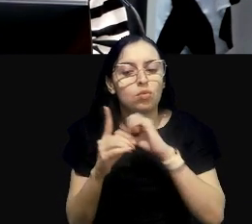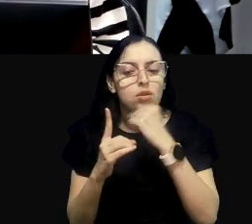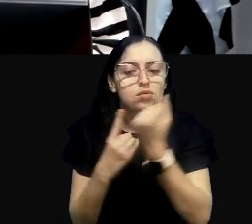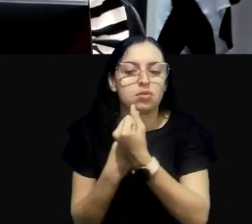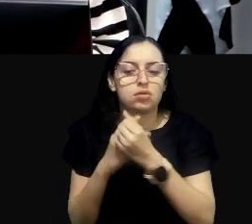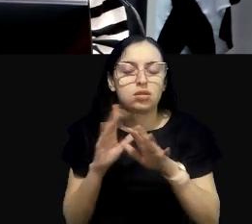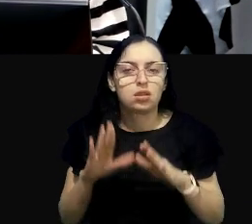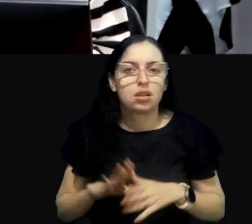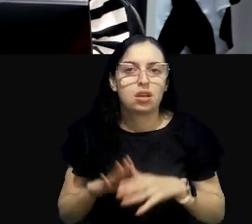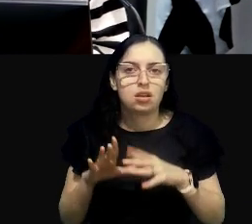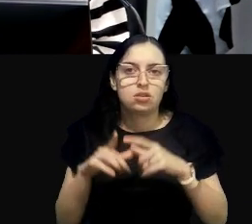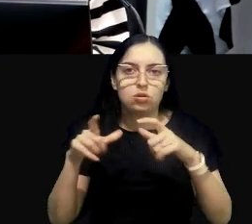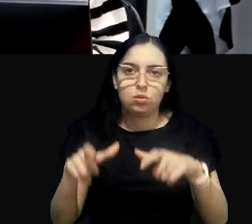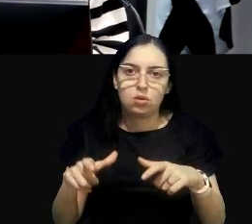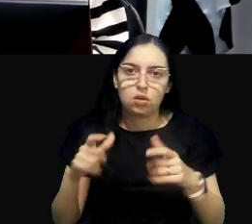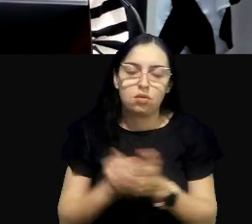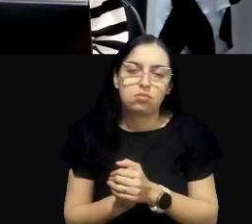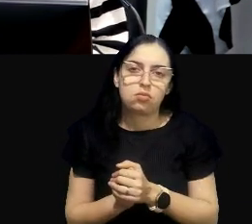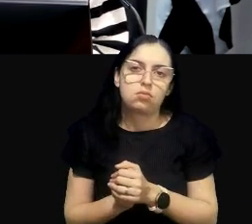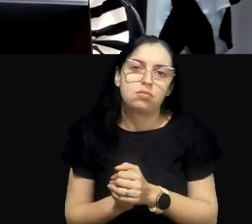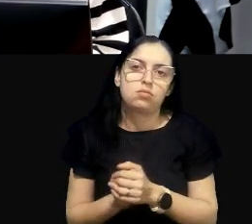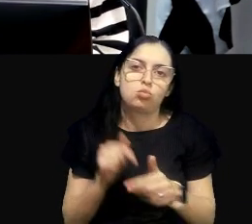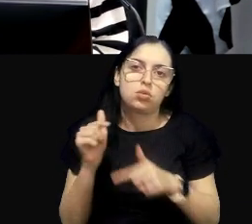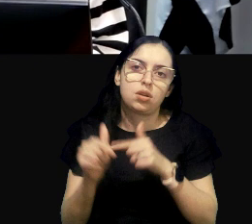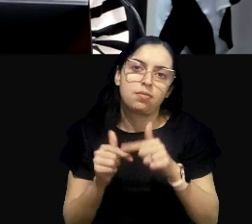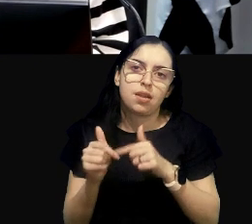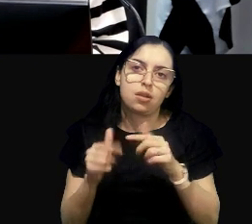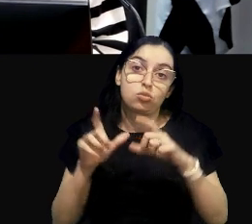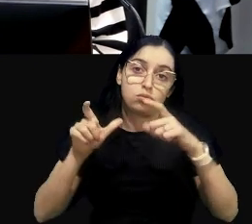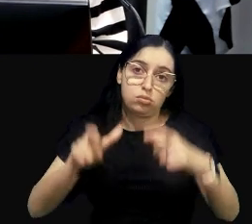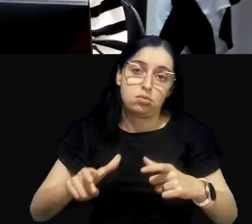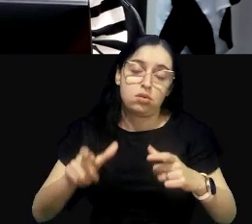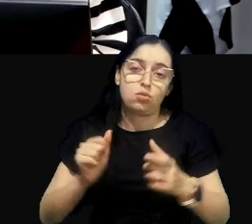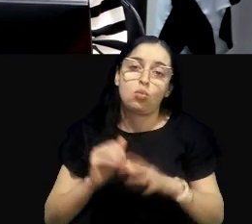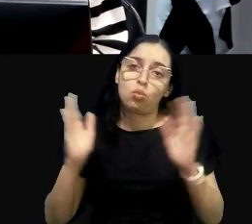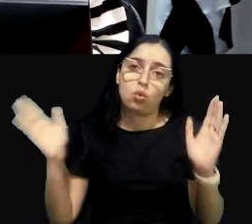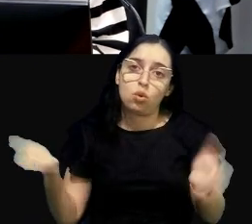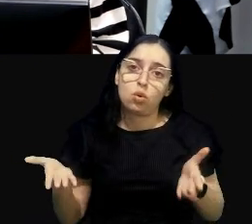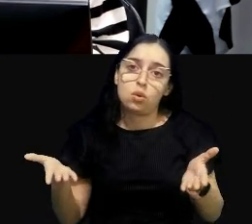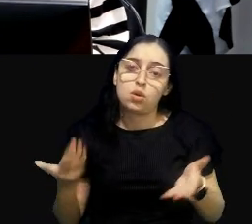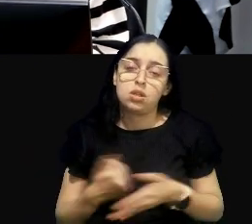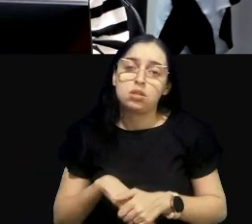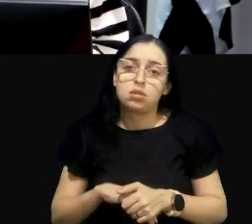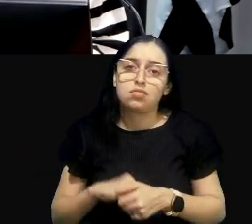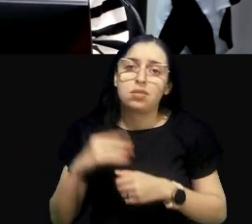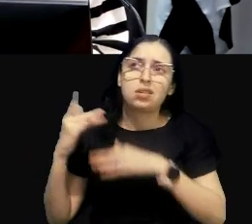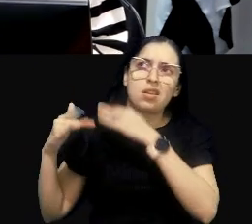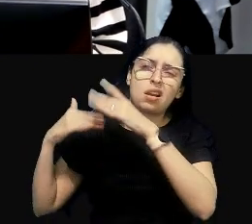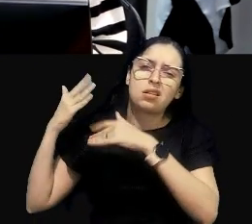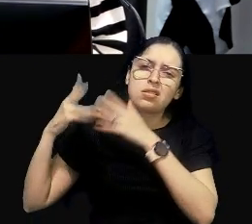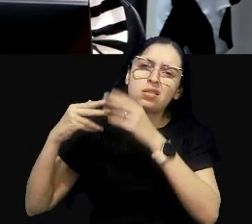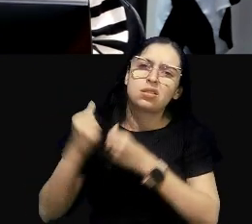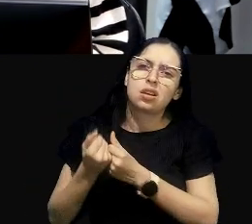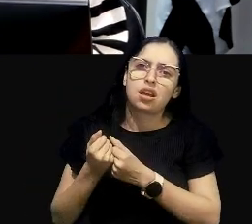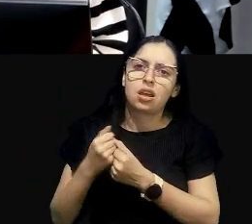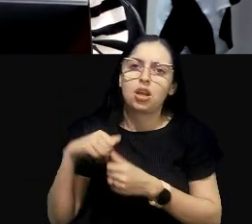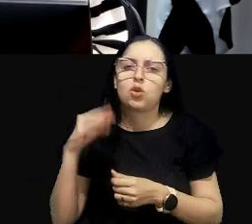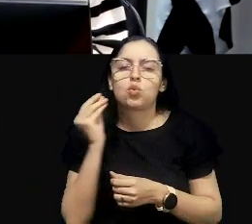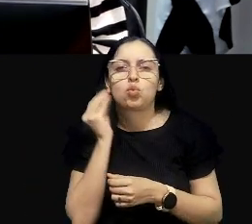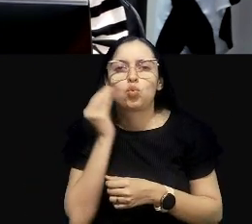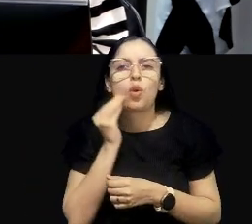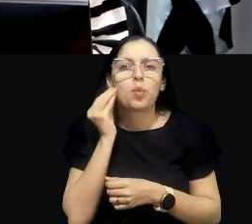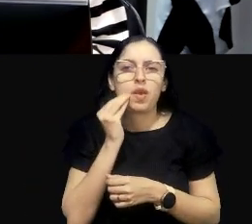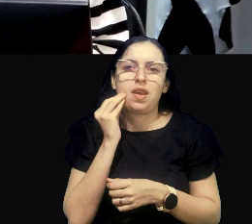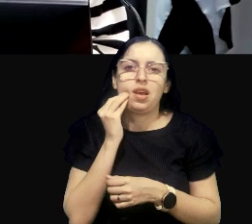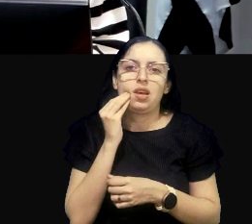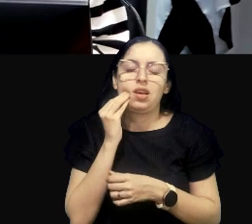local, né? Os atores locais. Então, hoje, trazendo todas essas experiências,